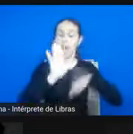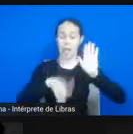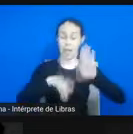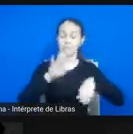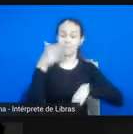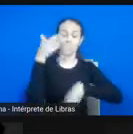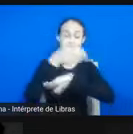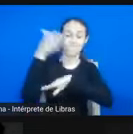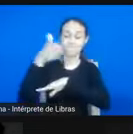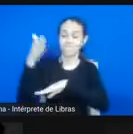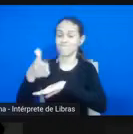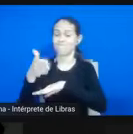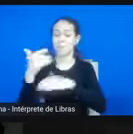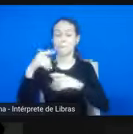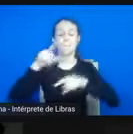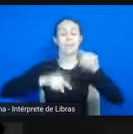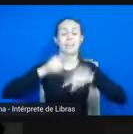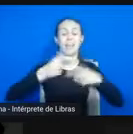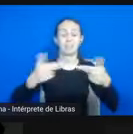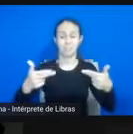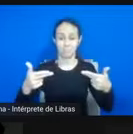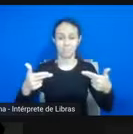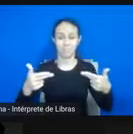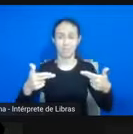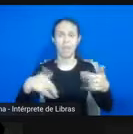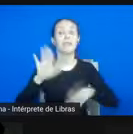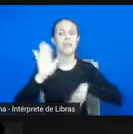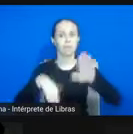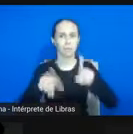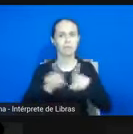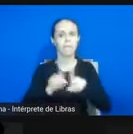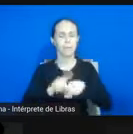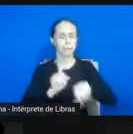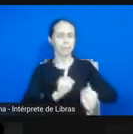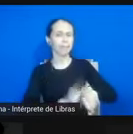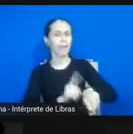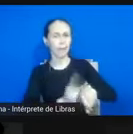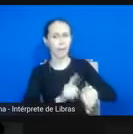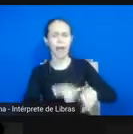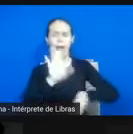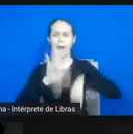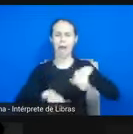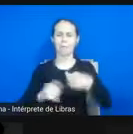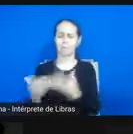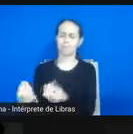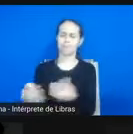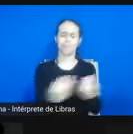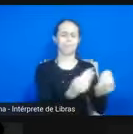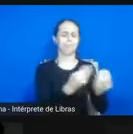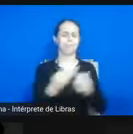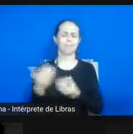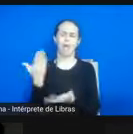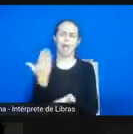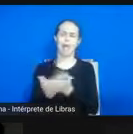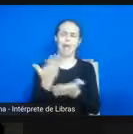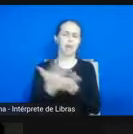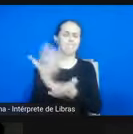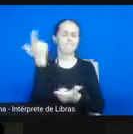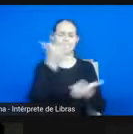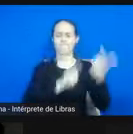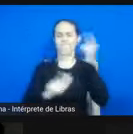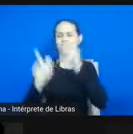materiais. E também, às vezes, é tempo mesmo. A gente tem muitas aulas para dar. E aí, a gente não consegue, de fato,